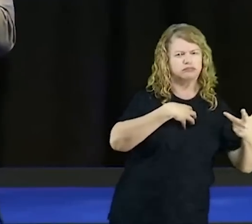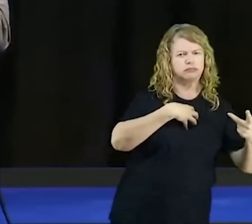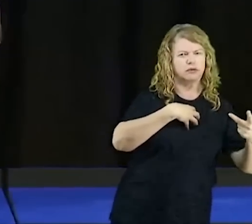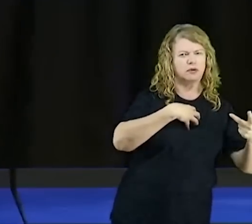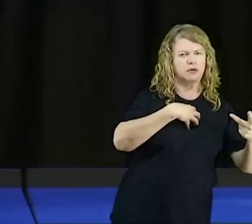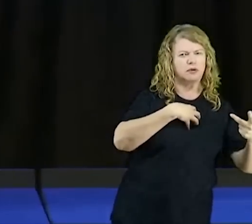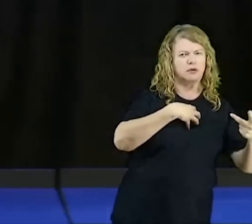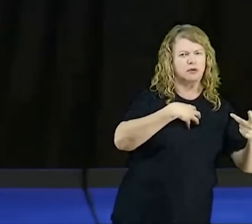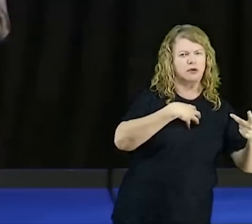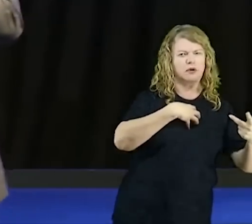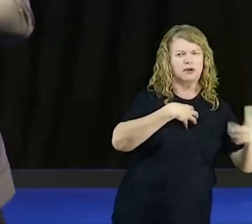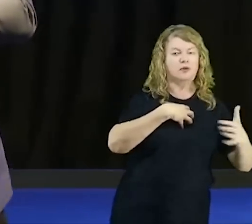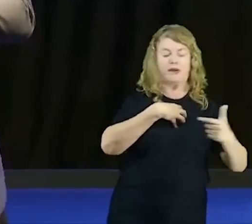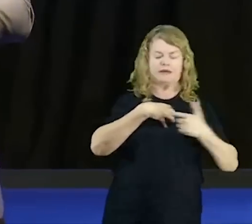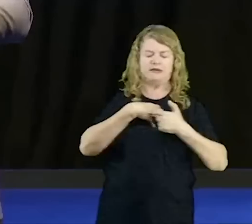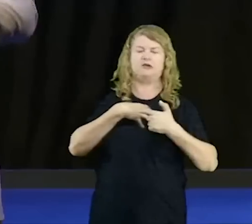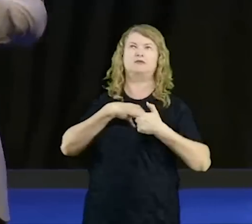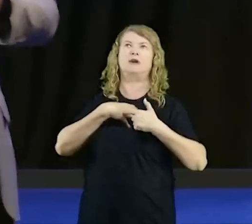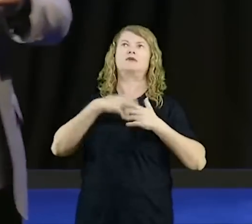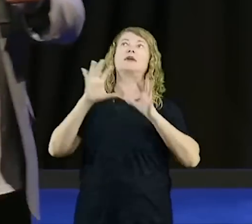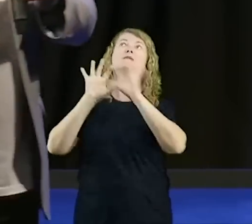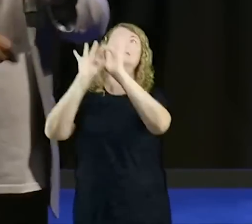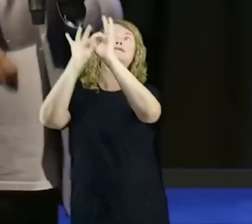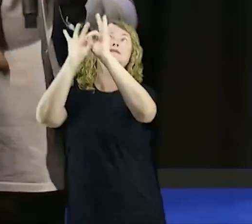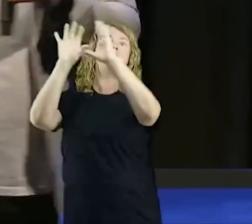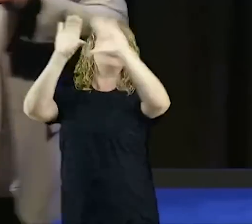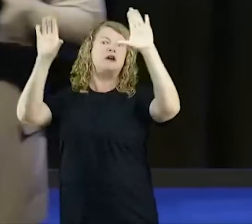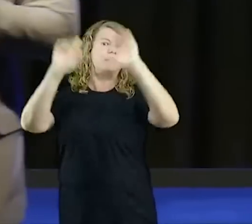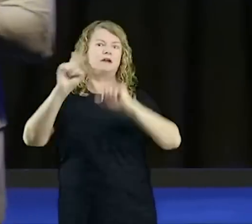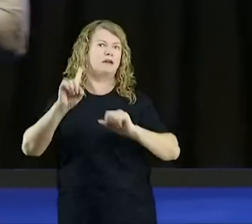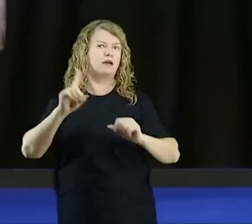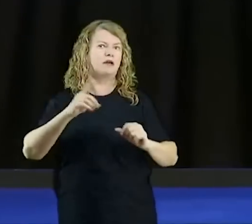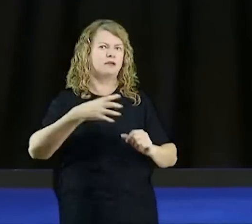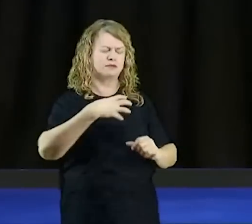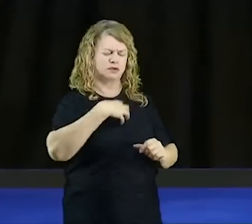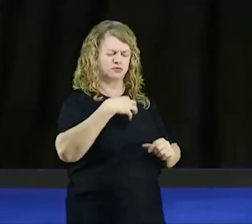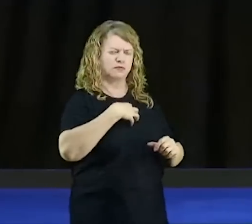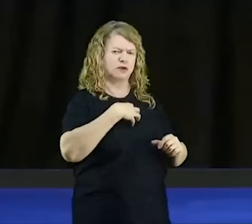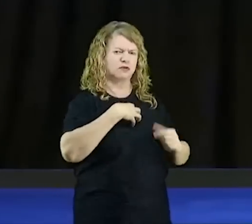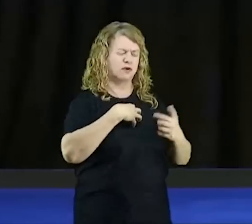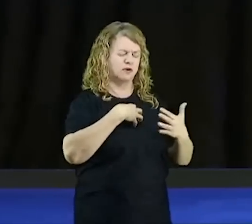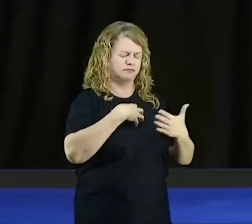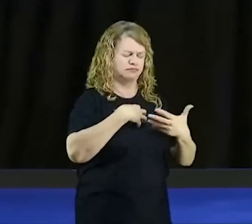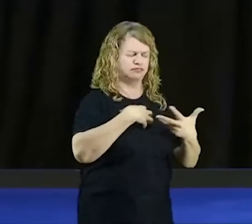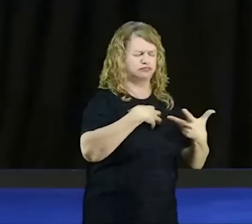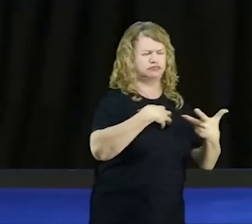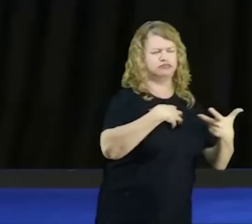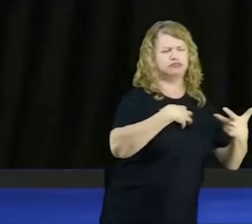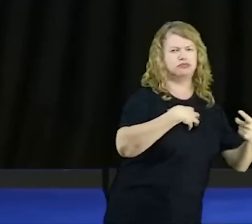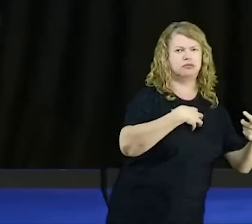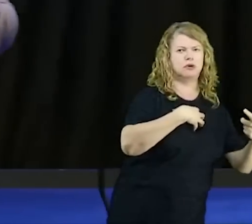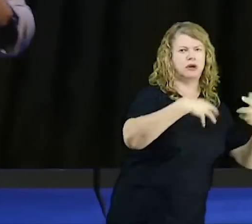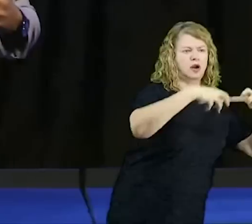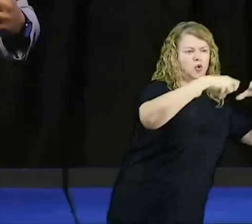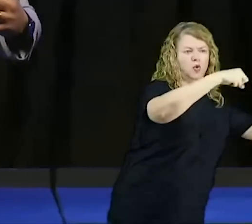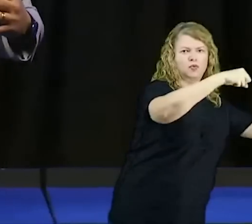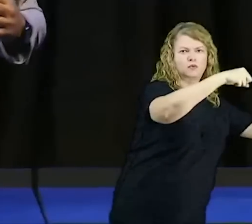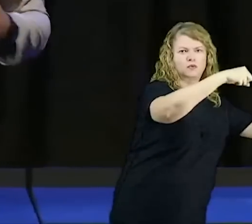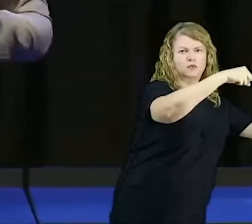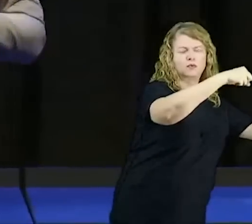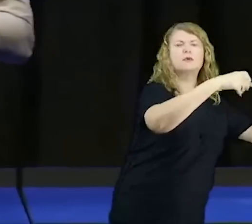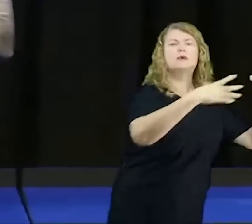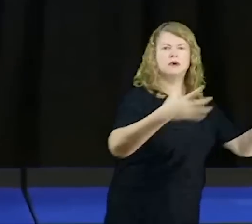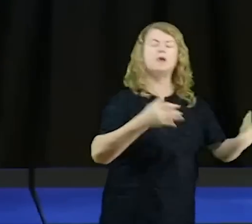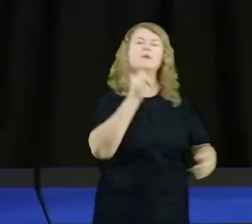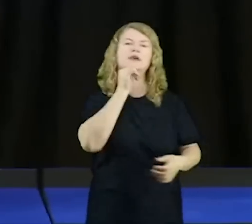perdoar. Ele não tem perdão. Isso é um sentimento que vai te manter aprisionado nas trevas. É um dos exemplos.